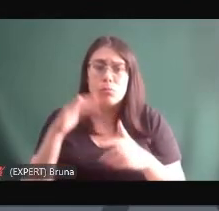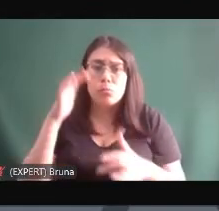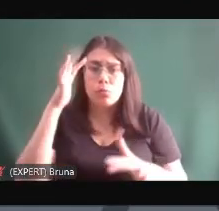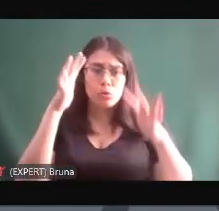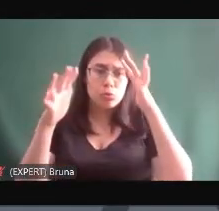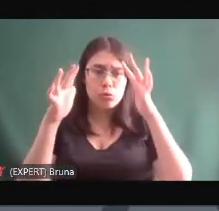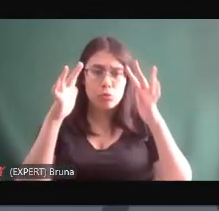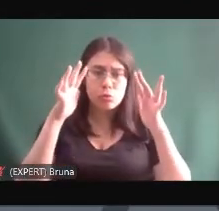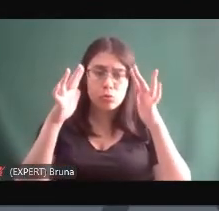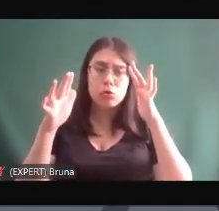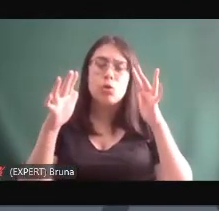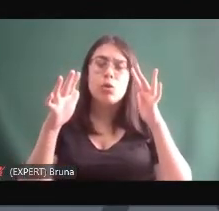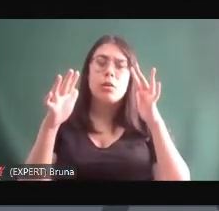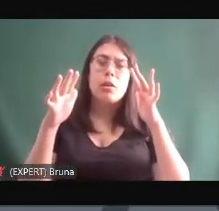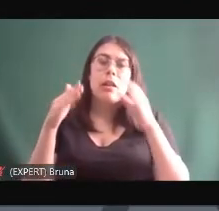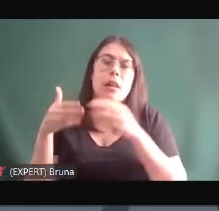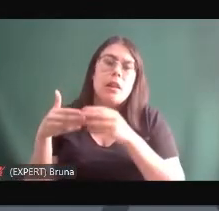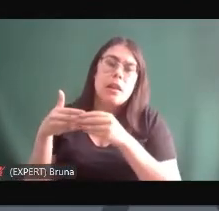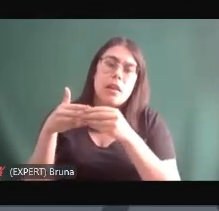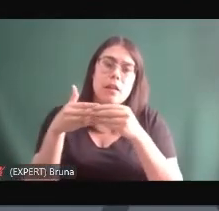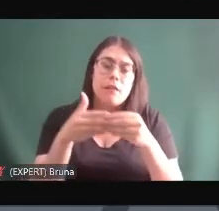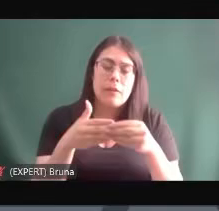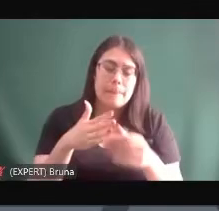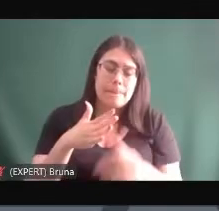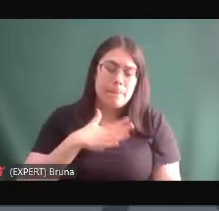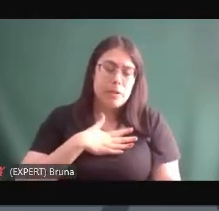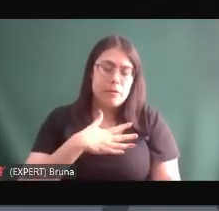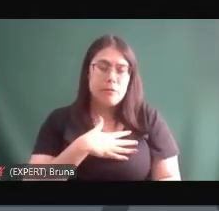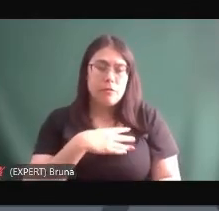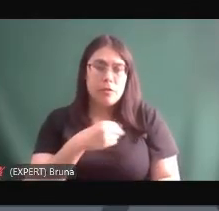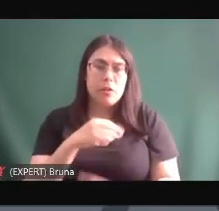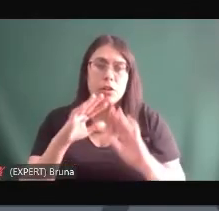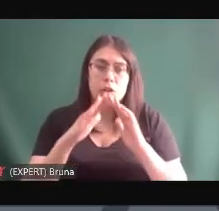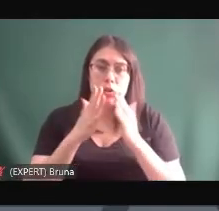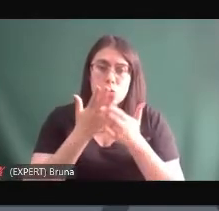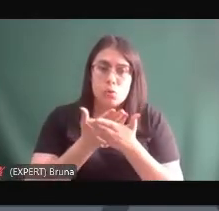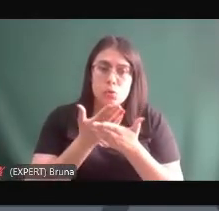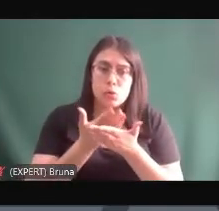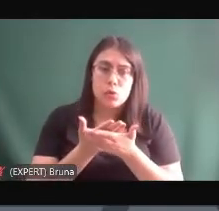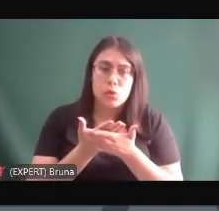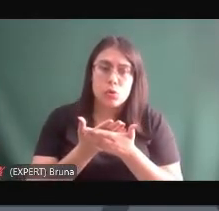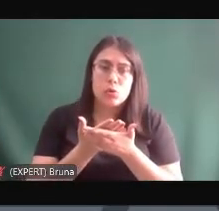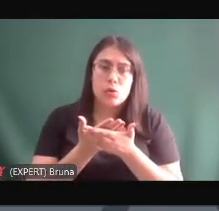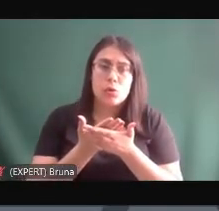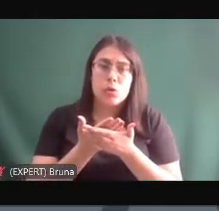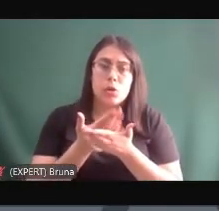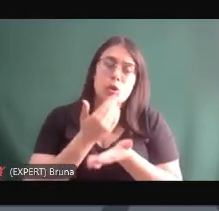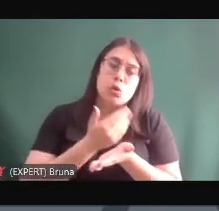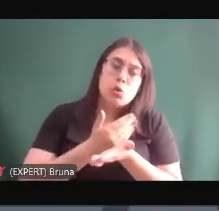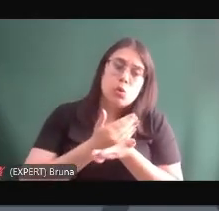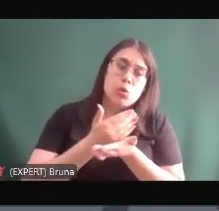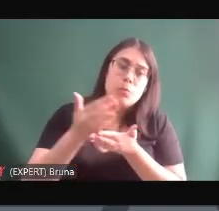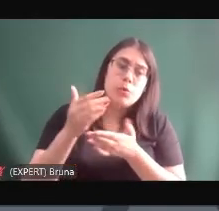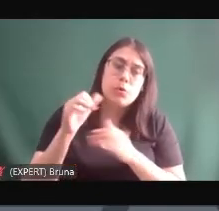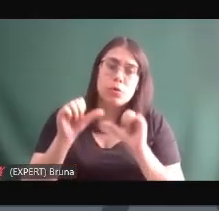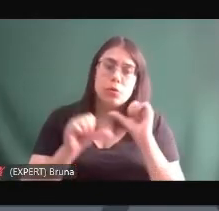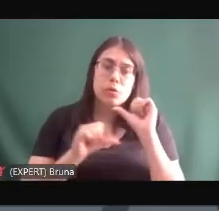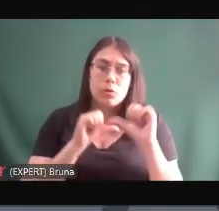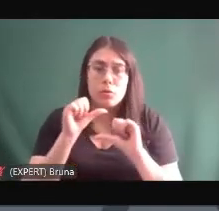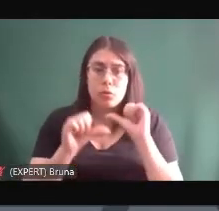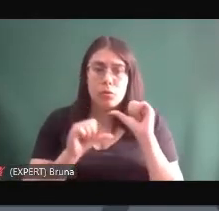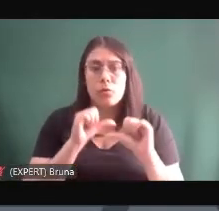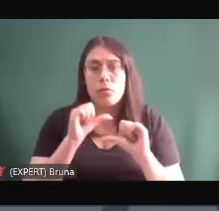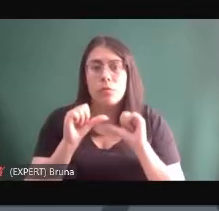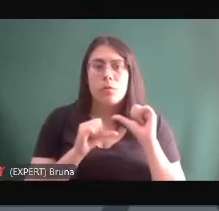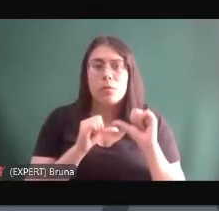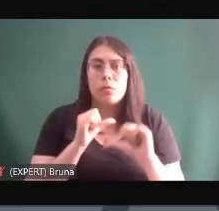levar a minha filha na escola é o que eu mais quero na vida hoje e ele começou o processo de transformação a partir disso